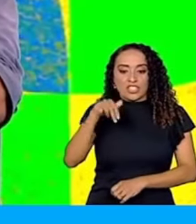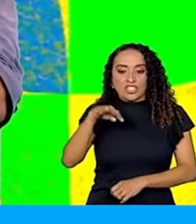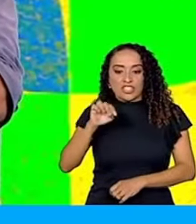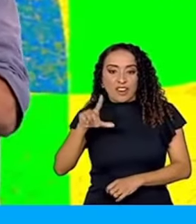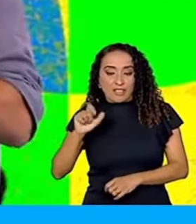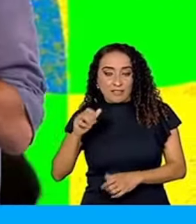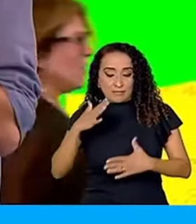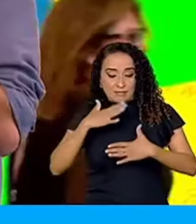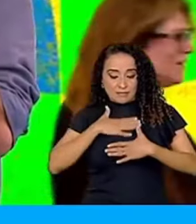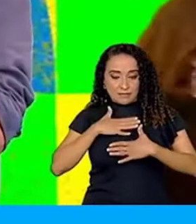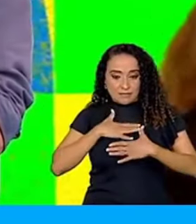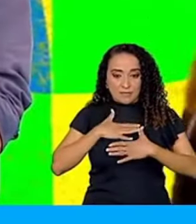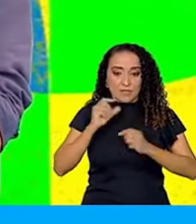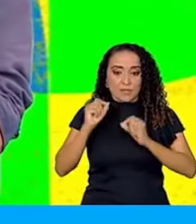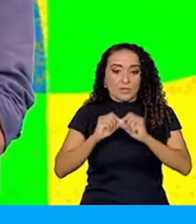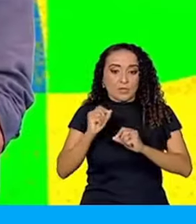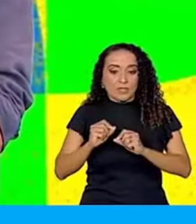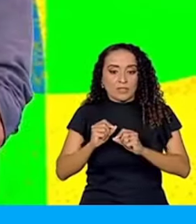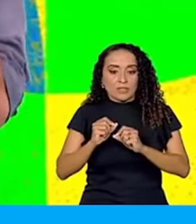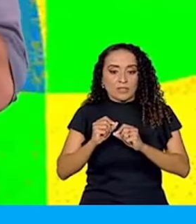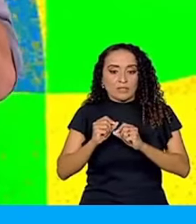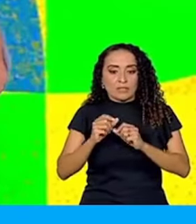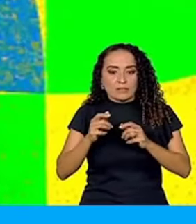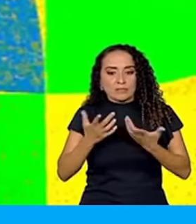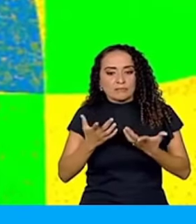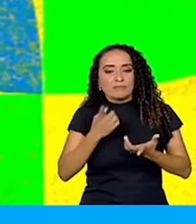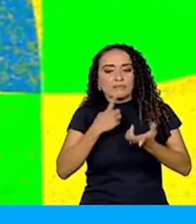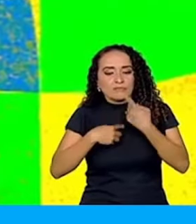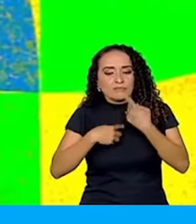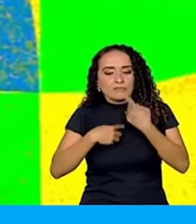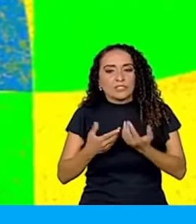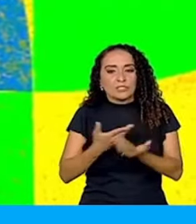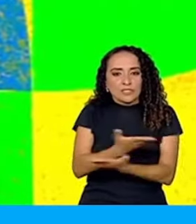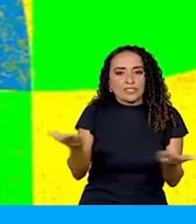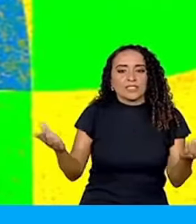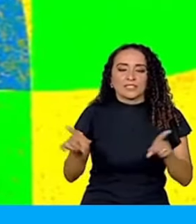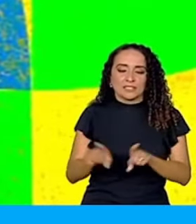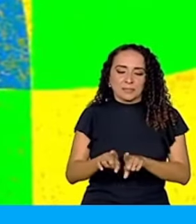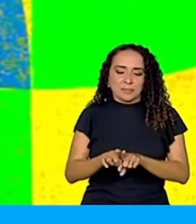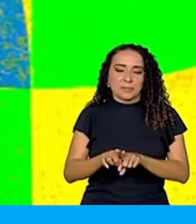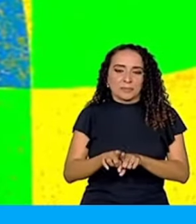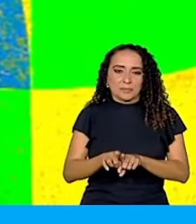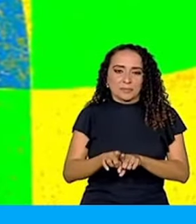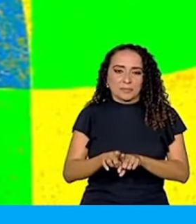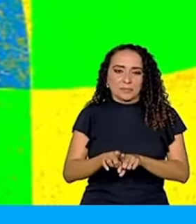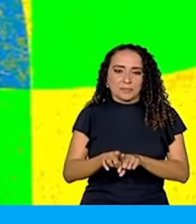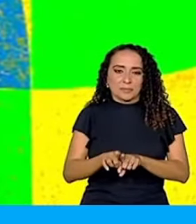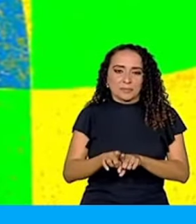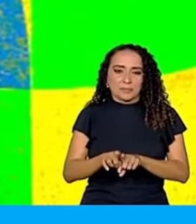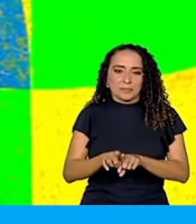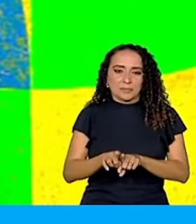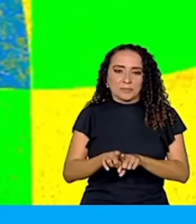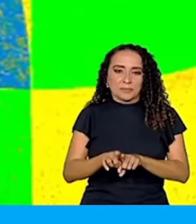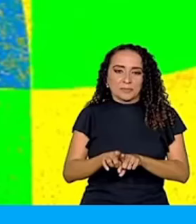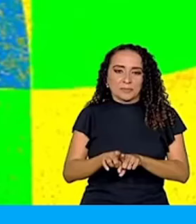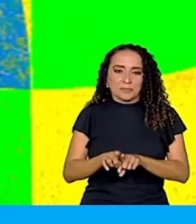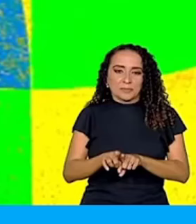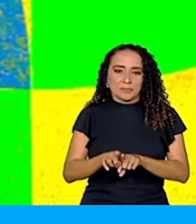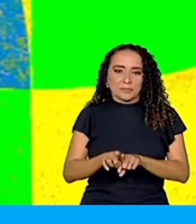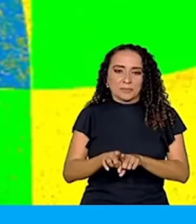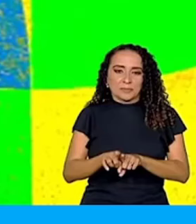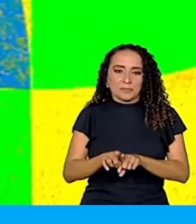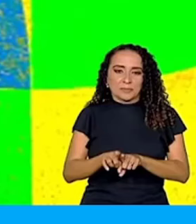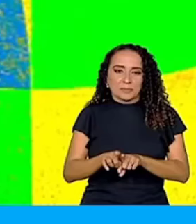te amar e louco. Vivo Rio de Janeiro, vivo Brasil, vivo Lula. Sensacional, sensacional,